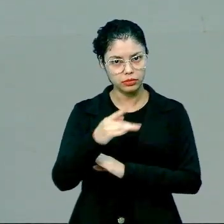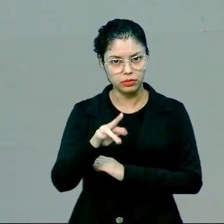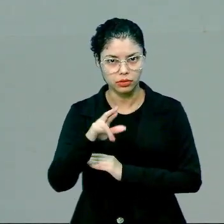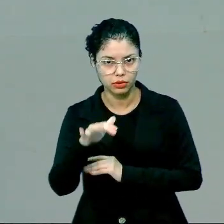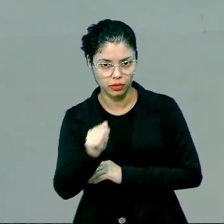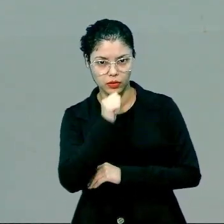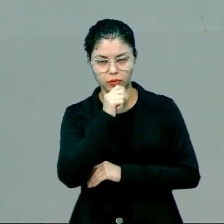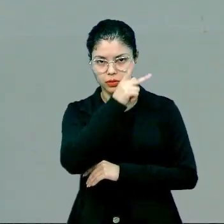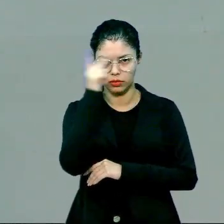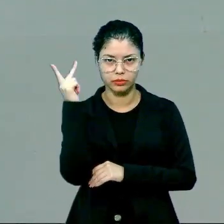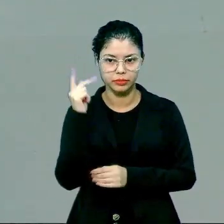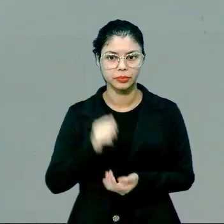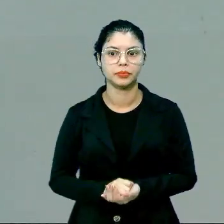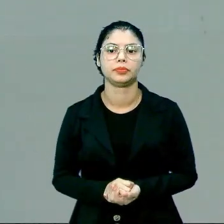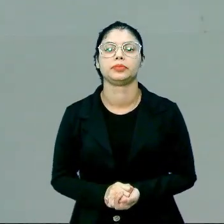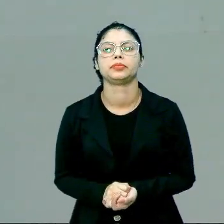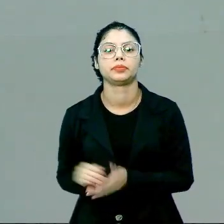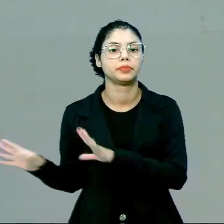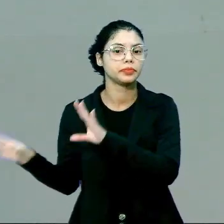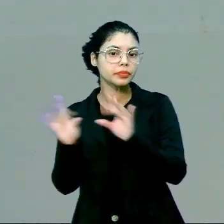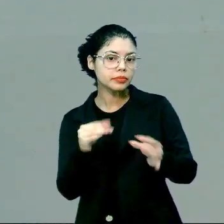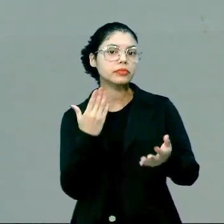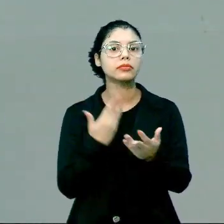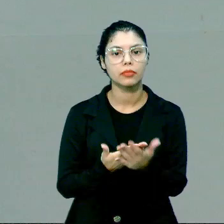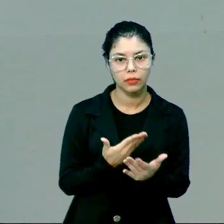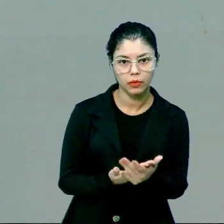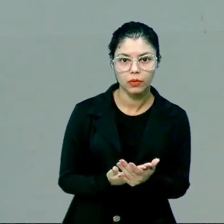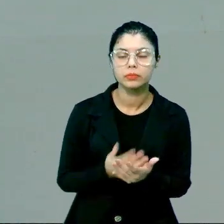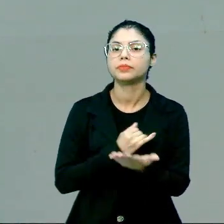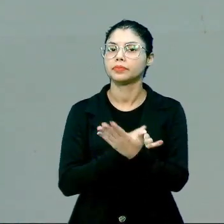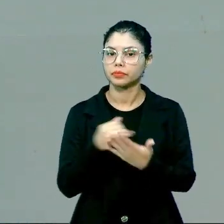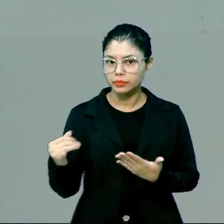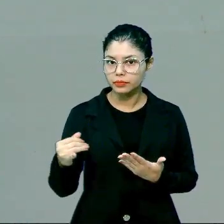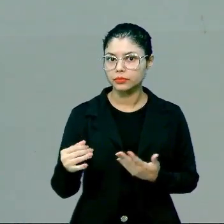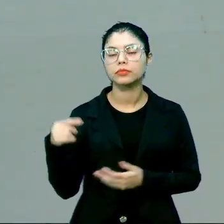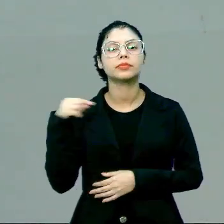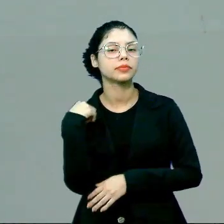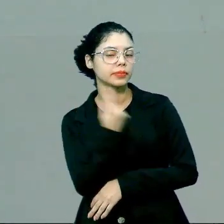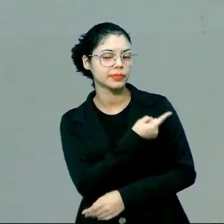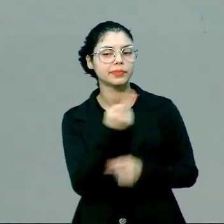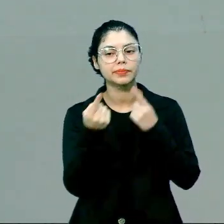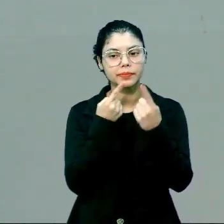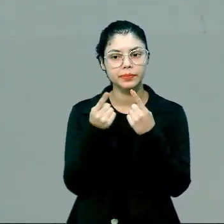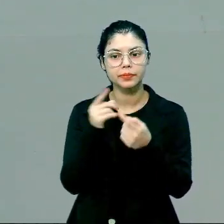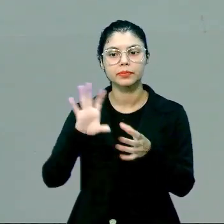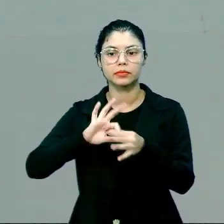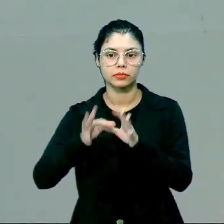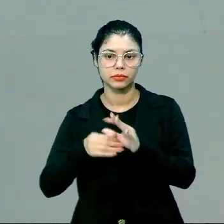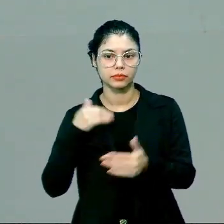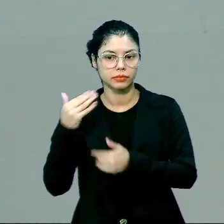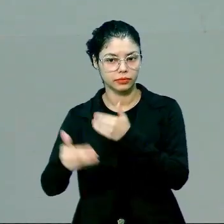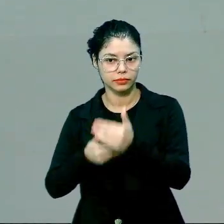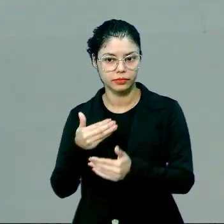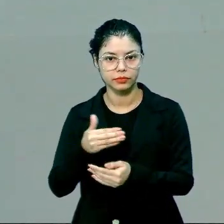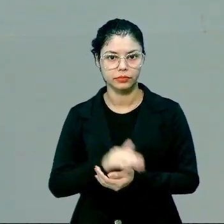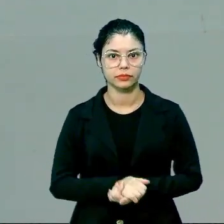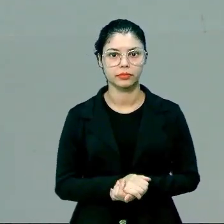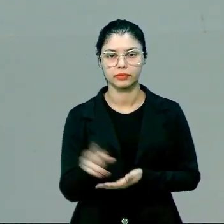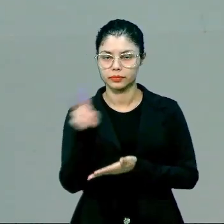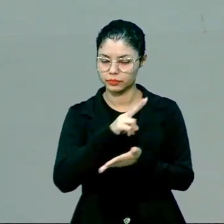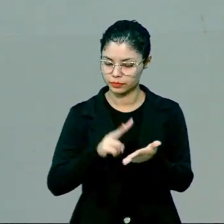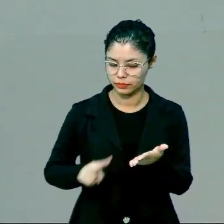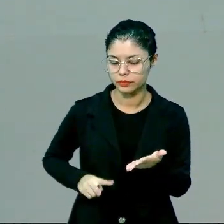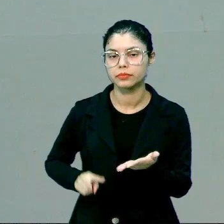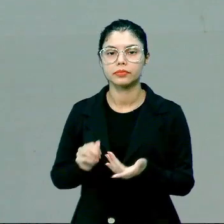Lembrando que eu sempre trago para as nossas aulas uma introdução para que a gente possa contextualizar o nosso desenvolvimento. Eu vou fazendo uma